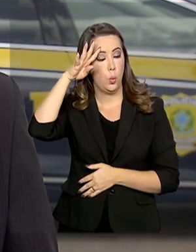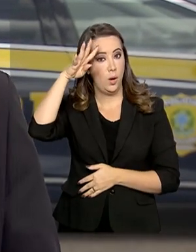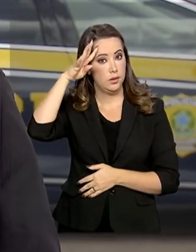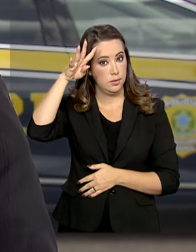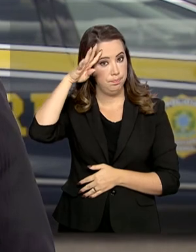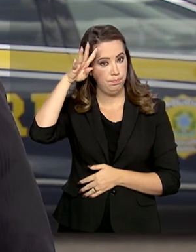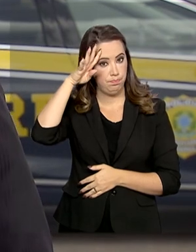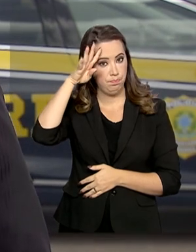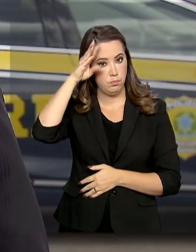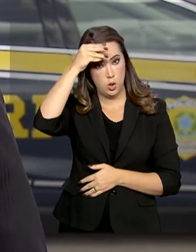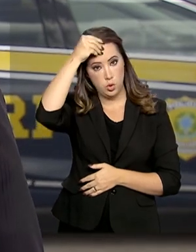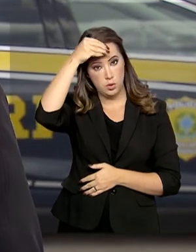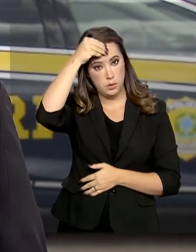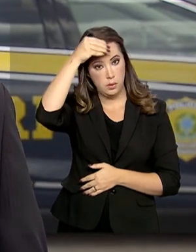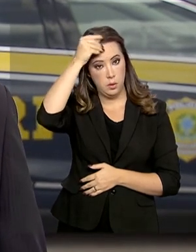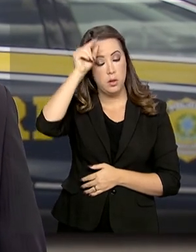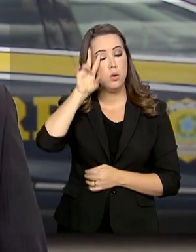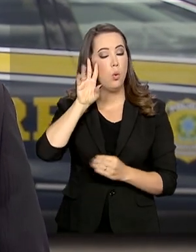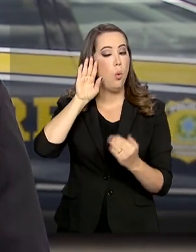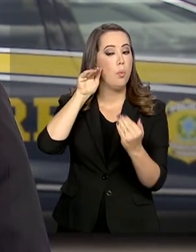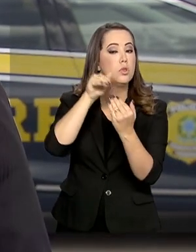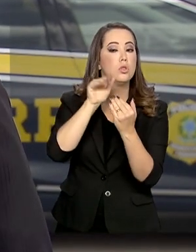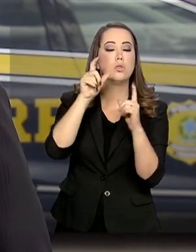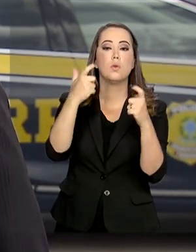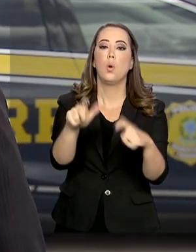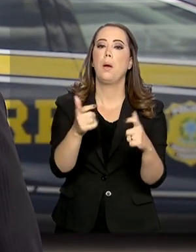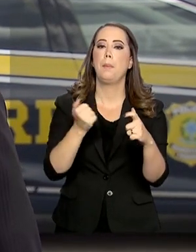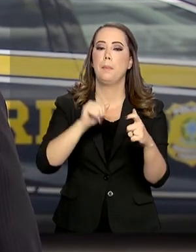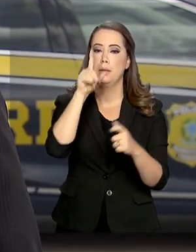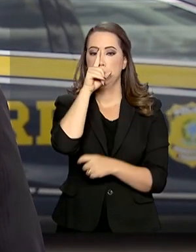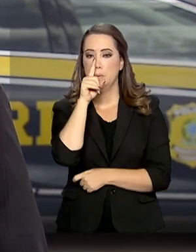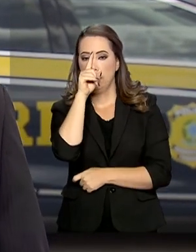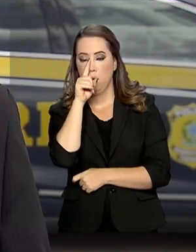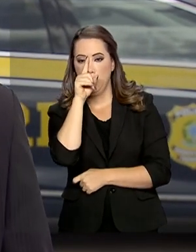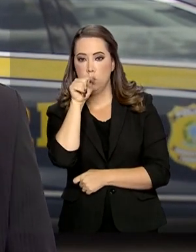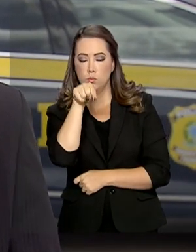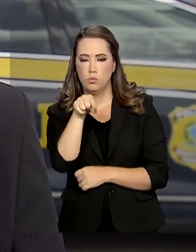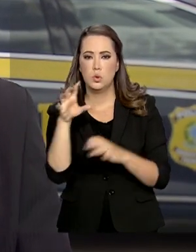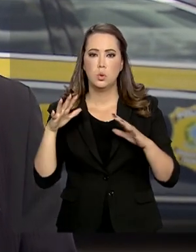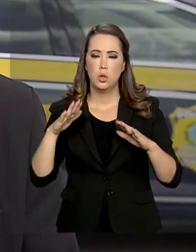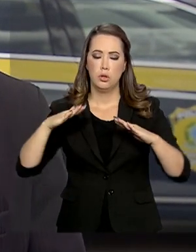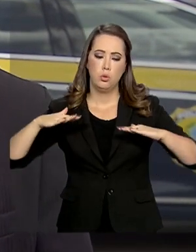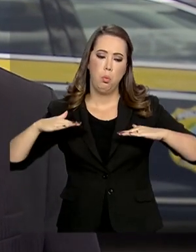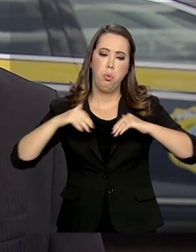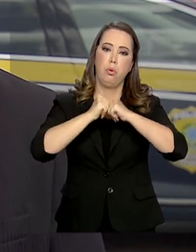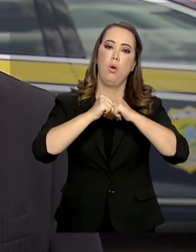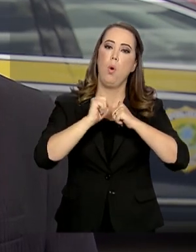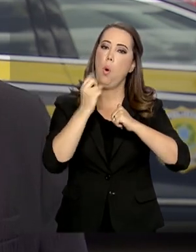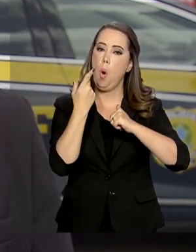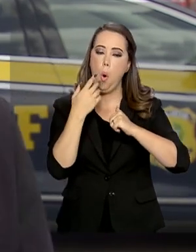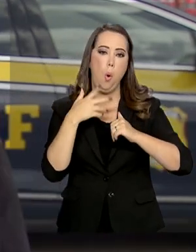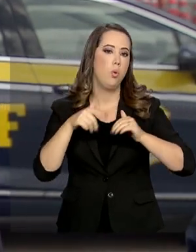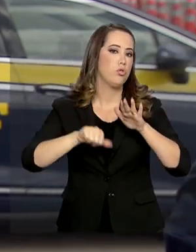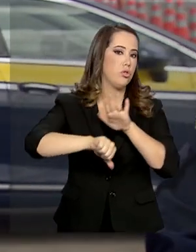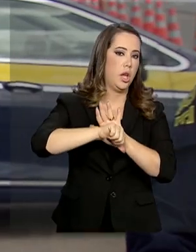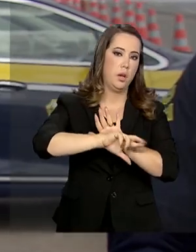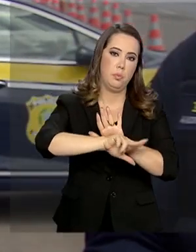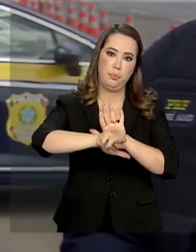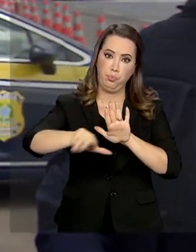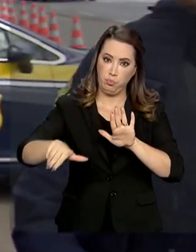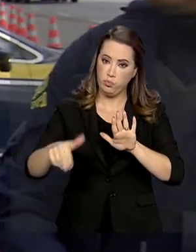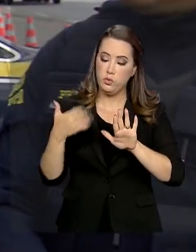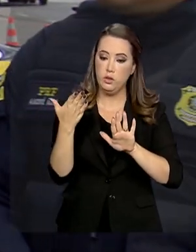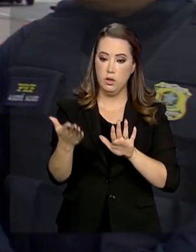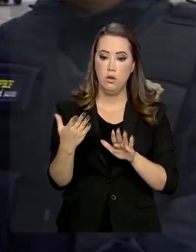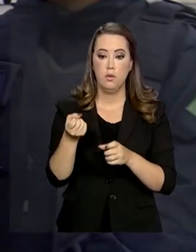foco na fiscalização nos locais onde há maior risco de acidentes e criminalidade. Sobre esse assunto vou conversar com André Alves, que é